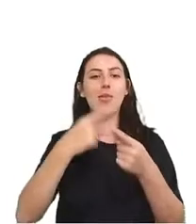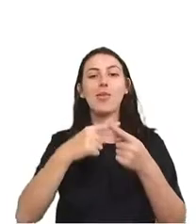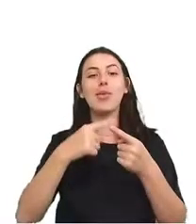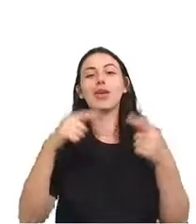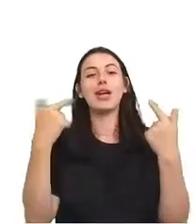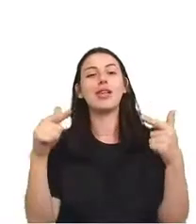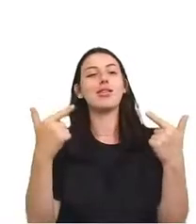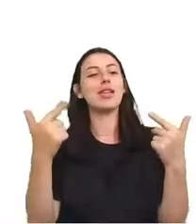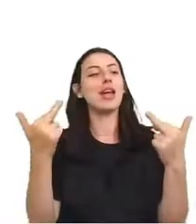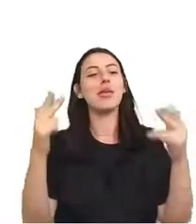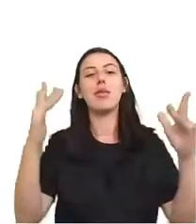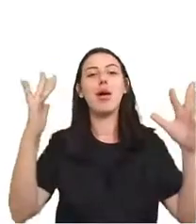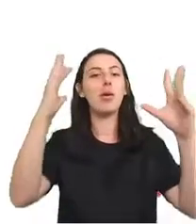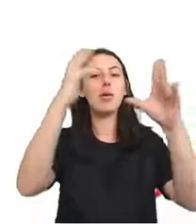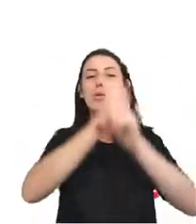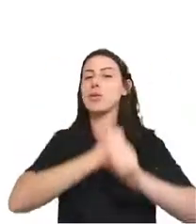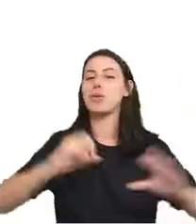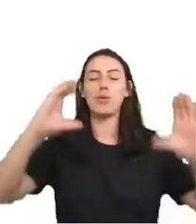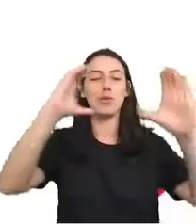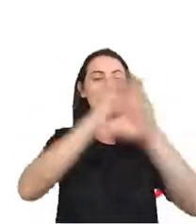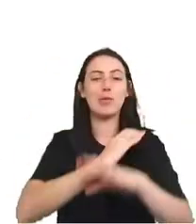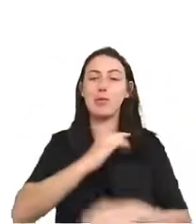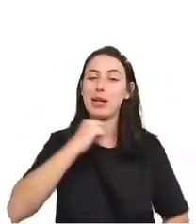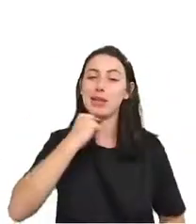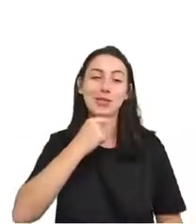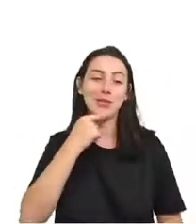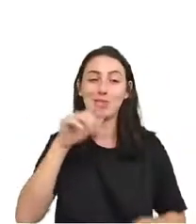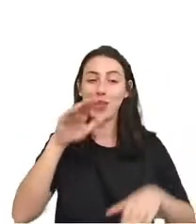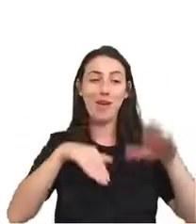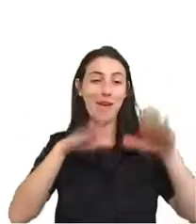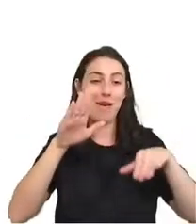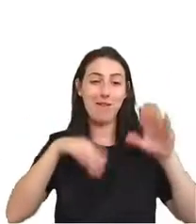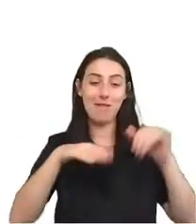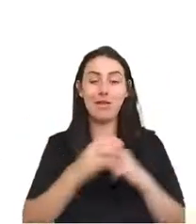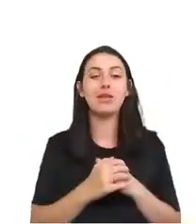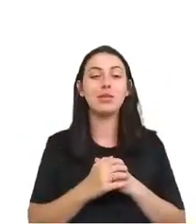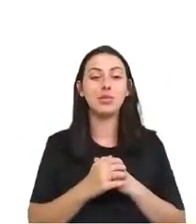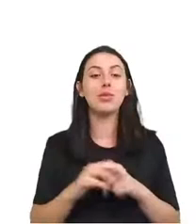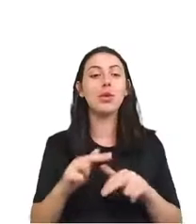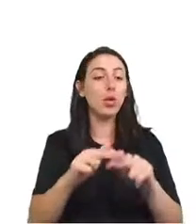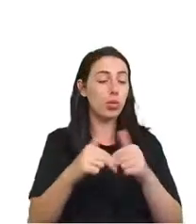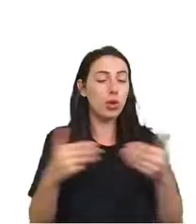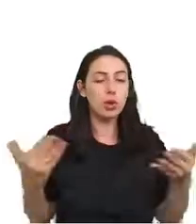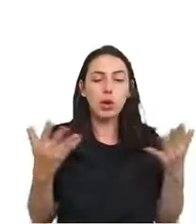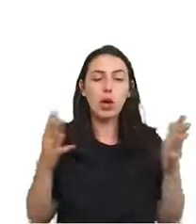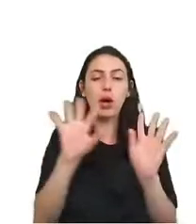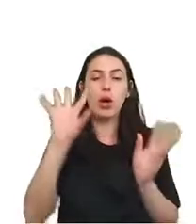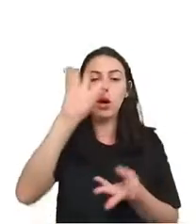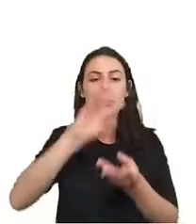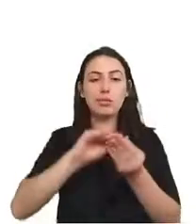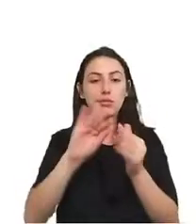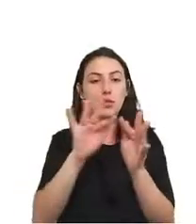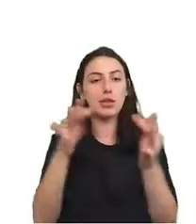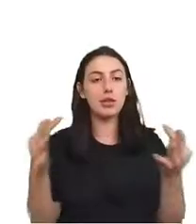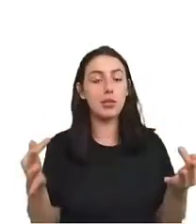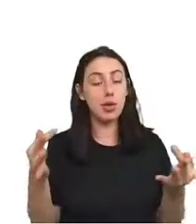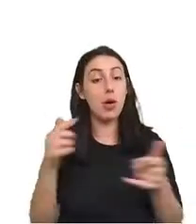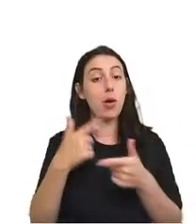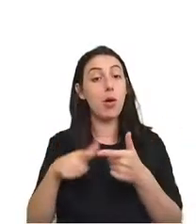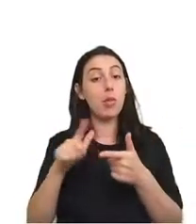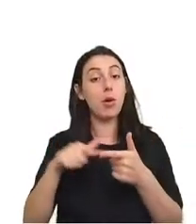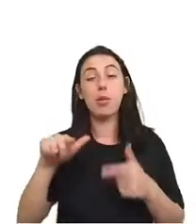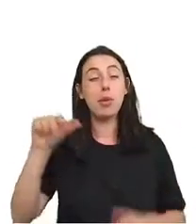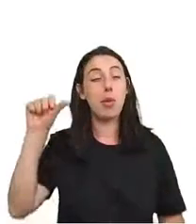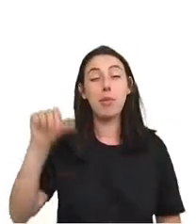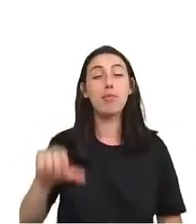-19 também não contabilizam todos aqueles que morreram. E, simplesmente falando, o problema é pior nos países mais pobres, porque os